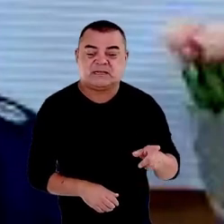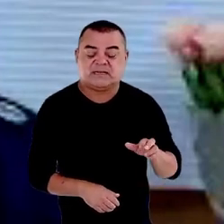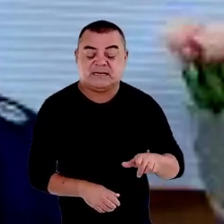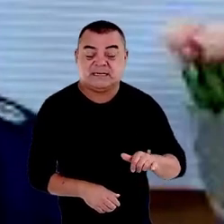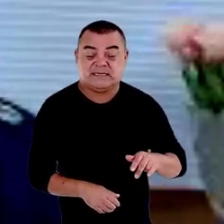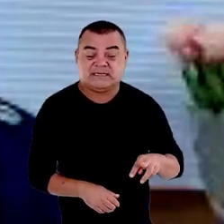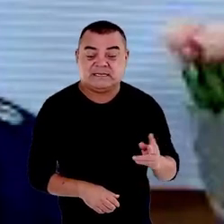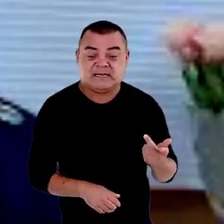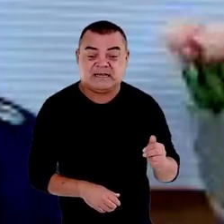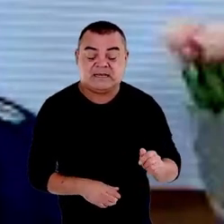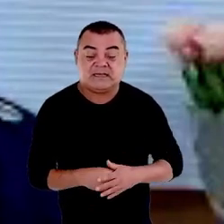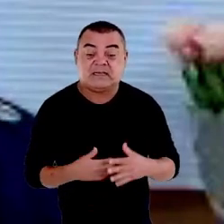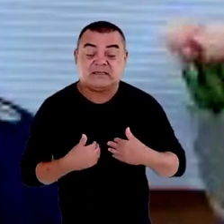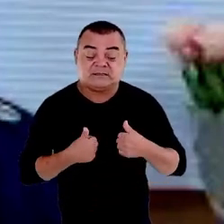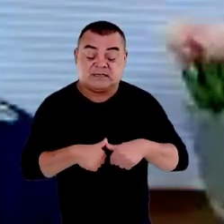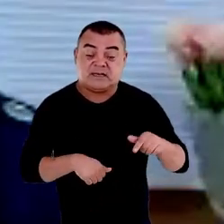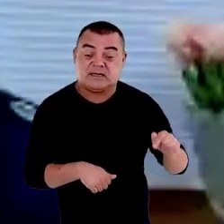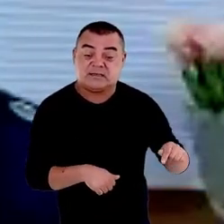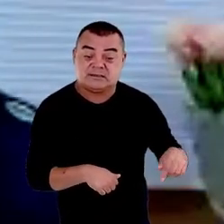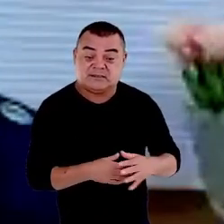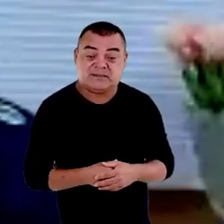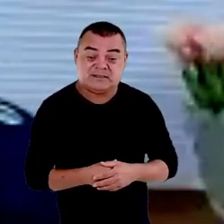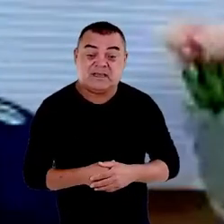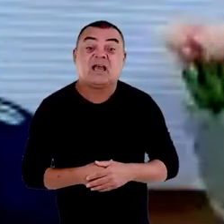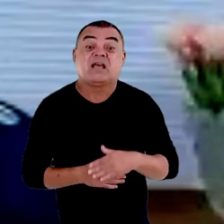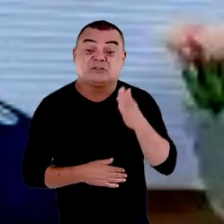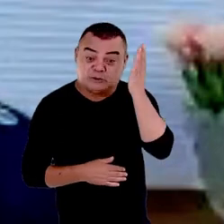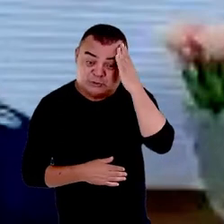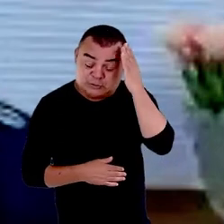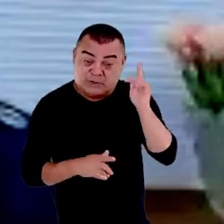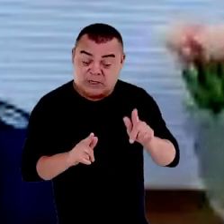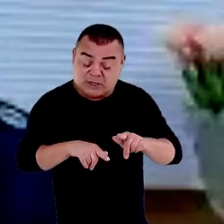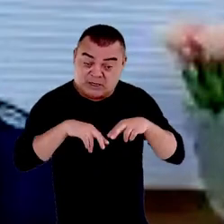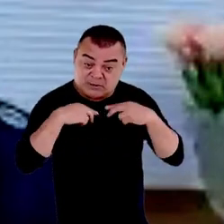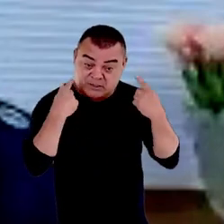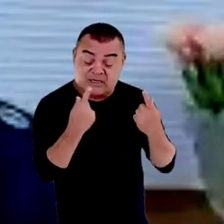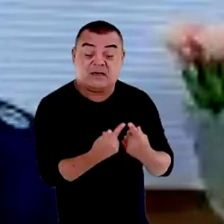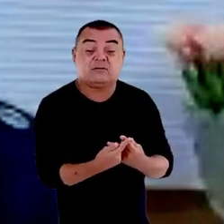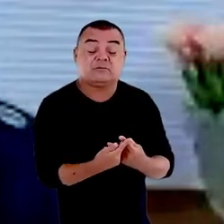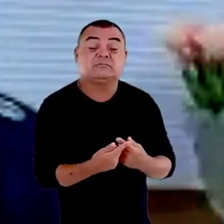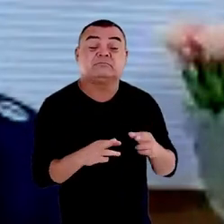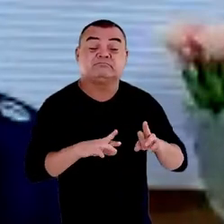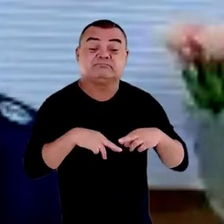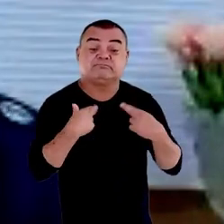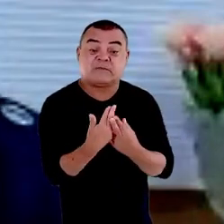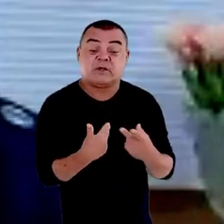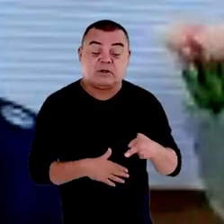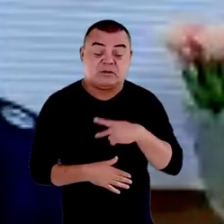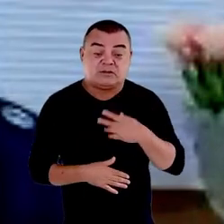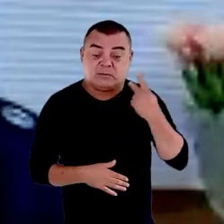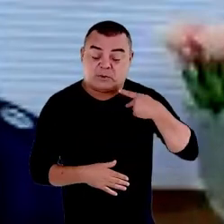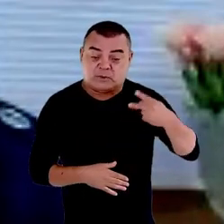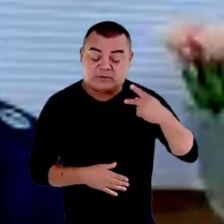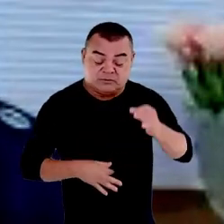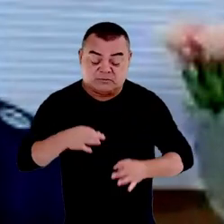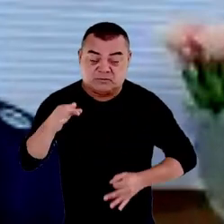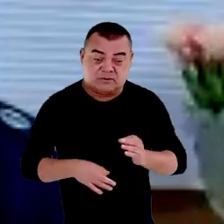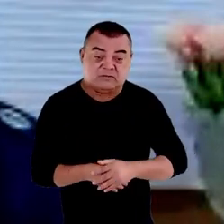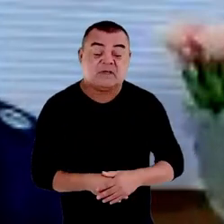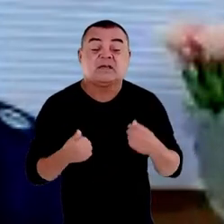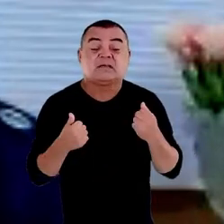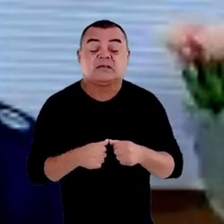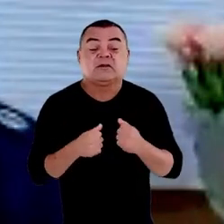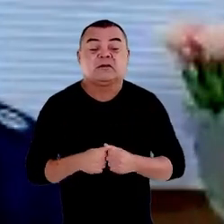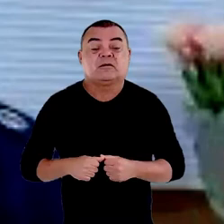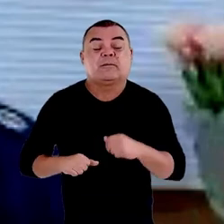Celinha está aqui soube na reunião nossa procuradora de justiça que teve de deixar atividade por conta